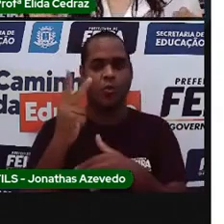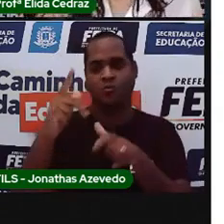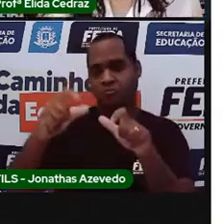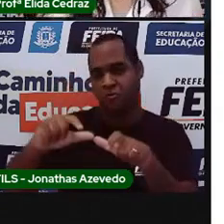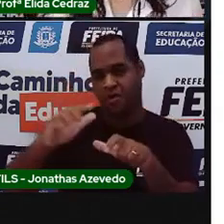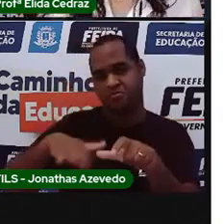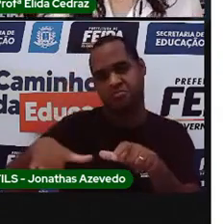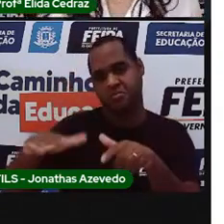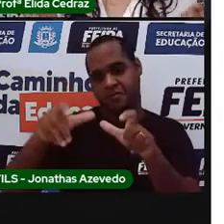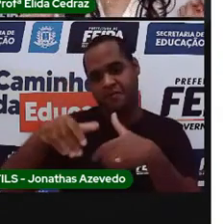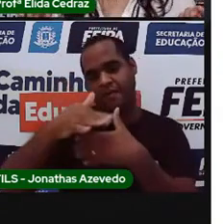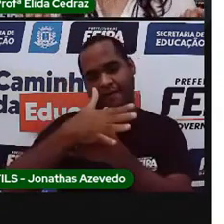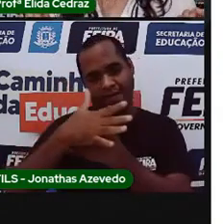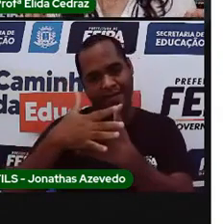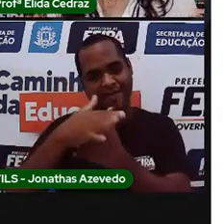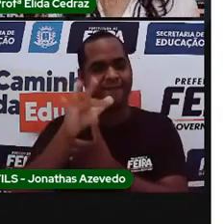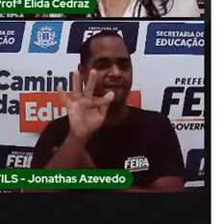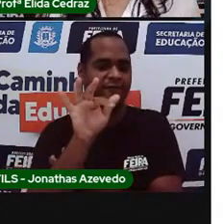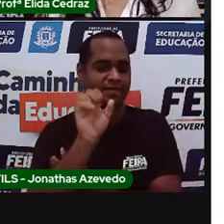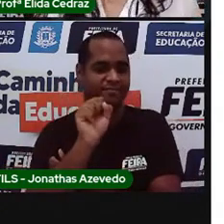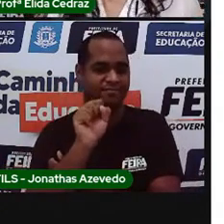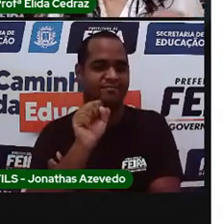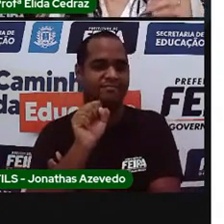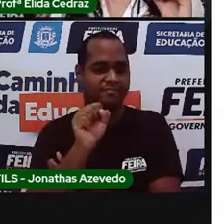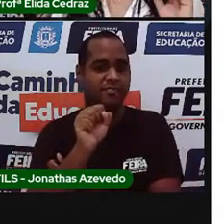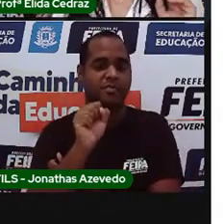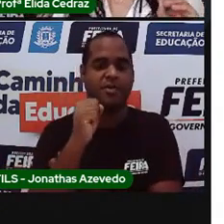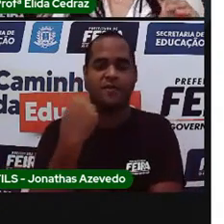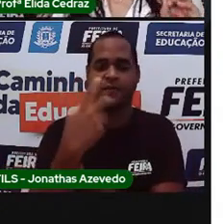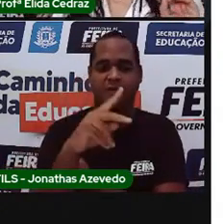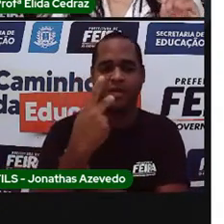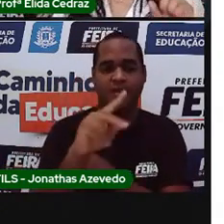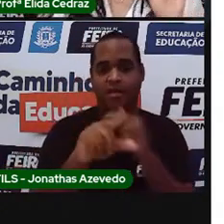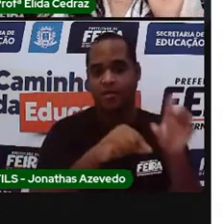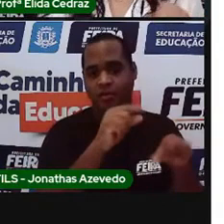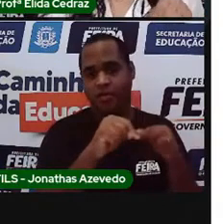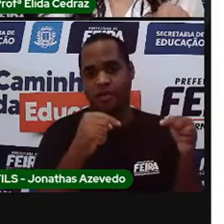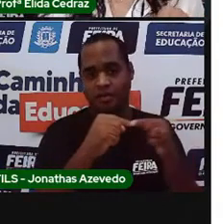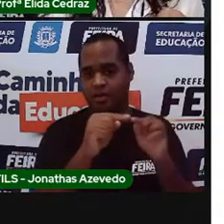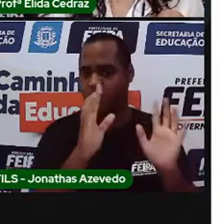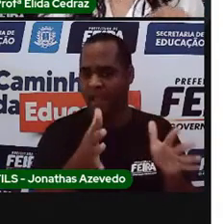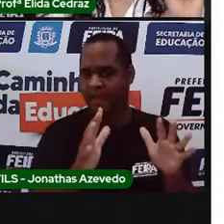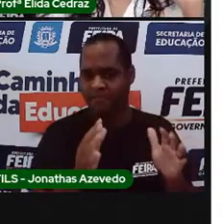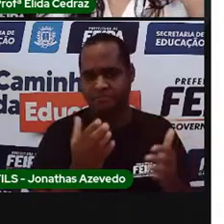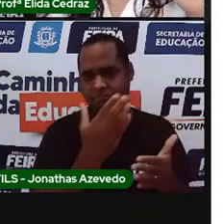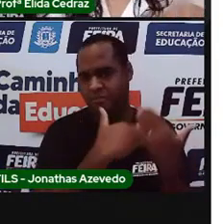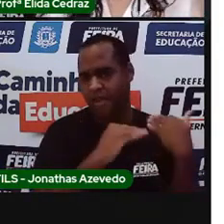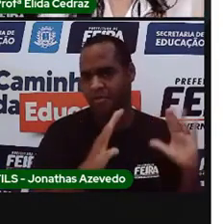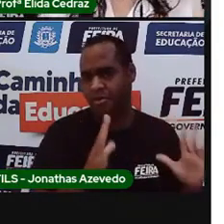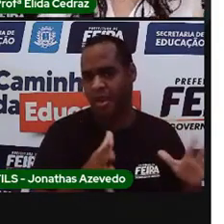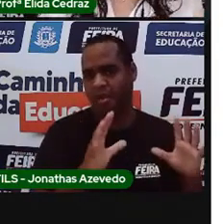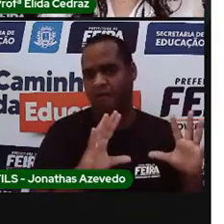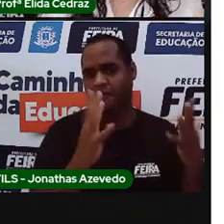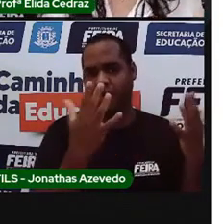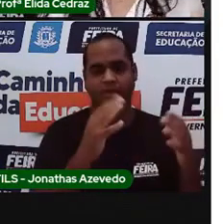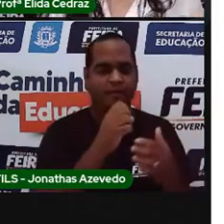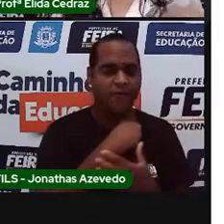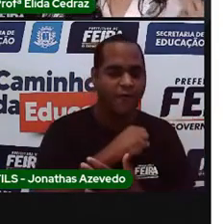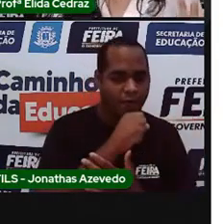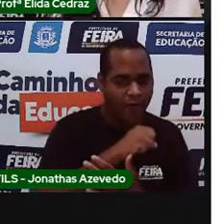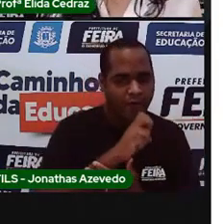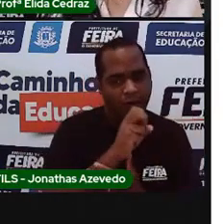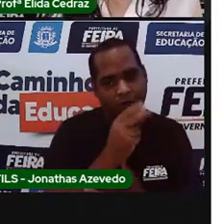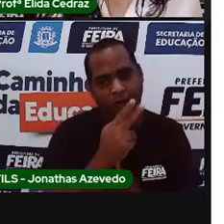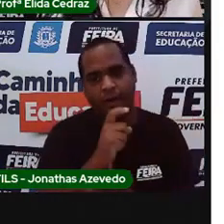lugar da nossa cidade Feira de Santana que já tenha sido frequentado por você pelos seus avós